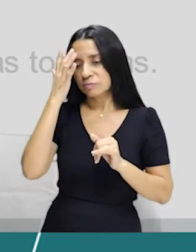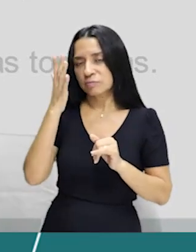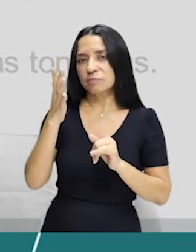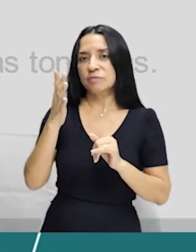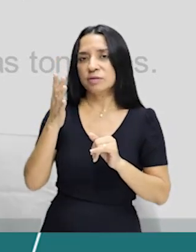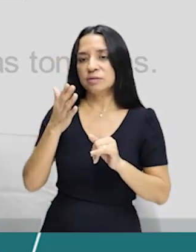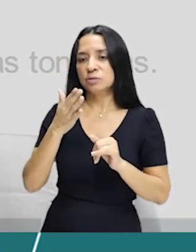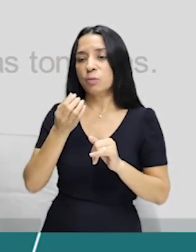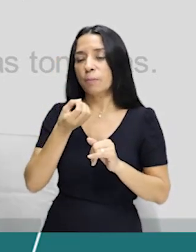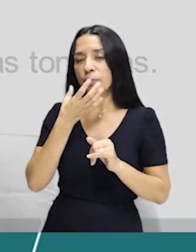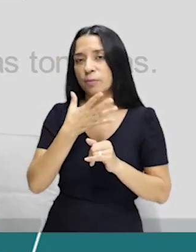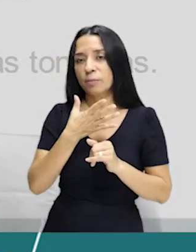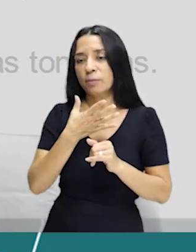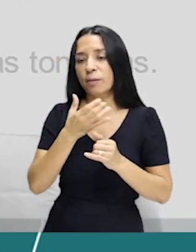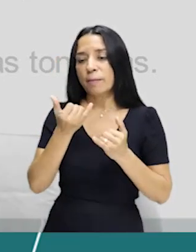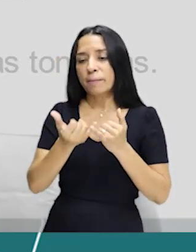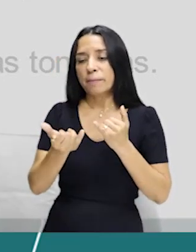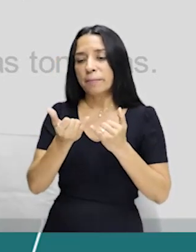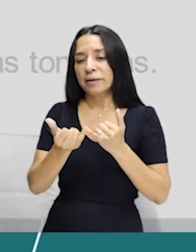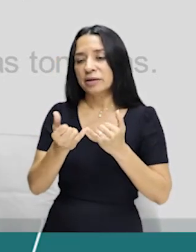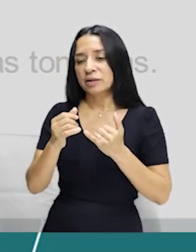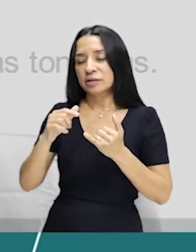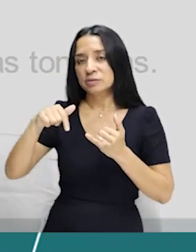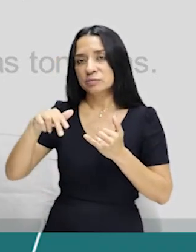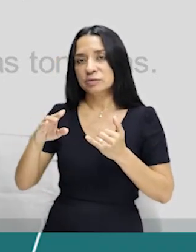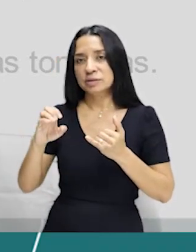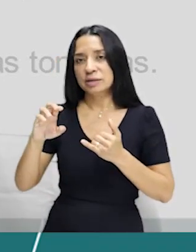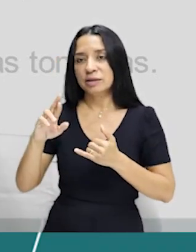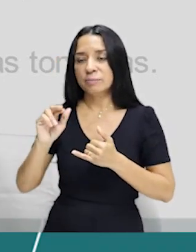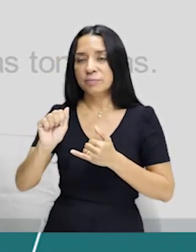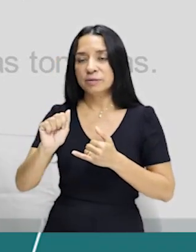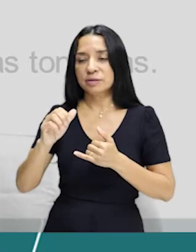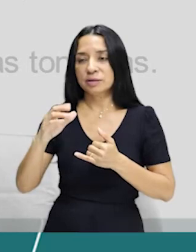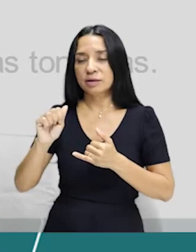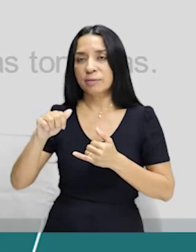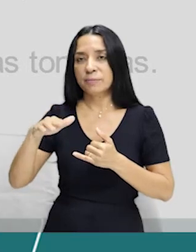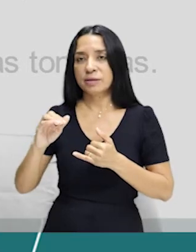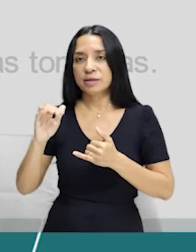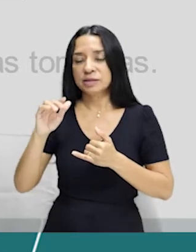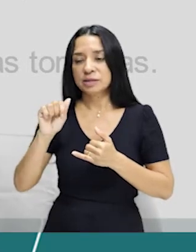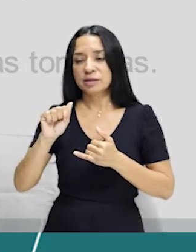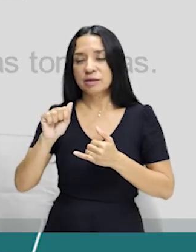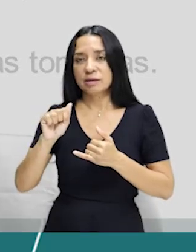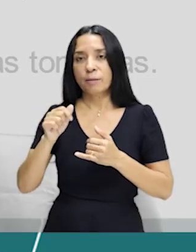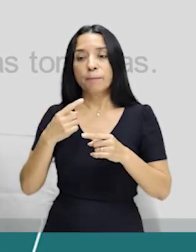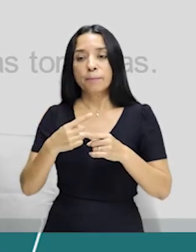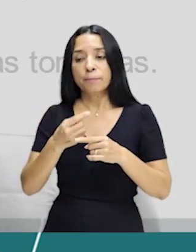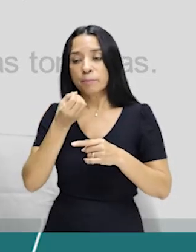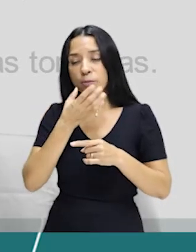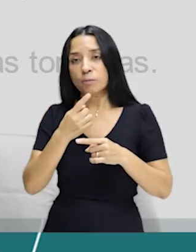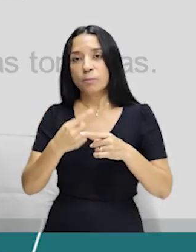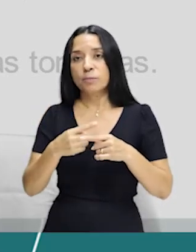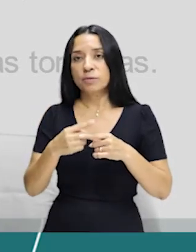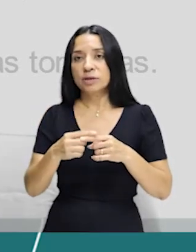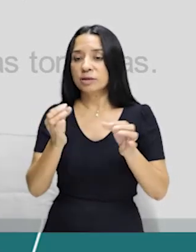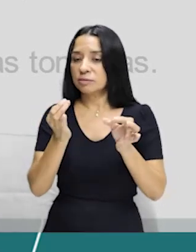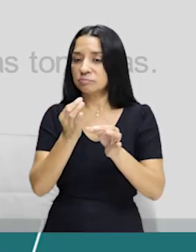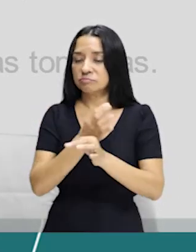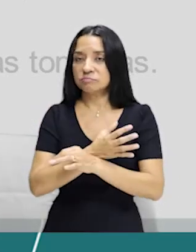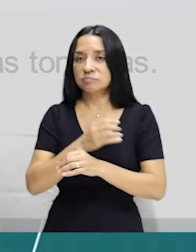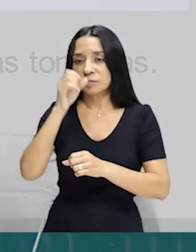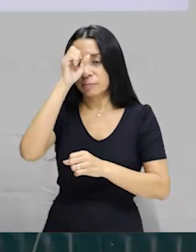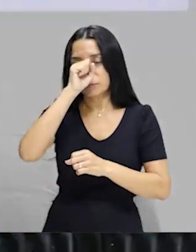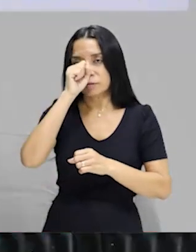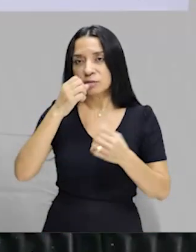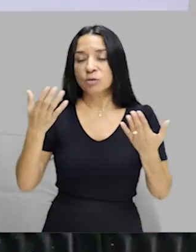Parece um joguinho de quebra-cabeças. E isso é muito gostoso, porque você acaba aprendendo, tá? Então, hoje